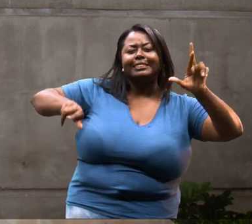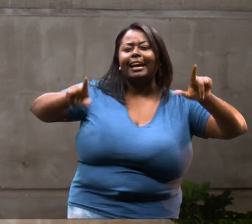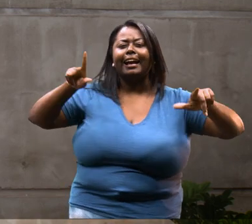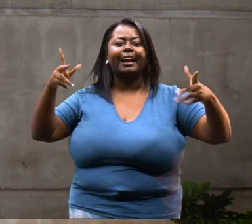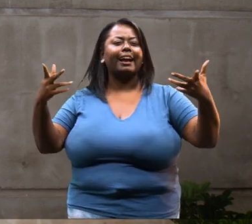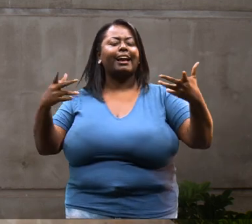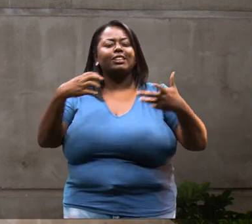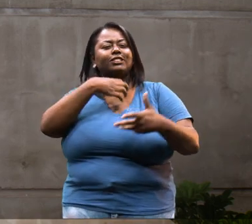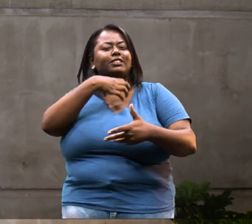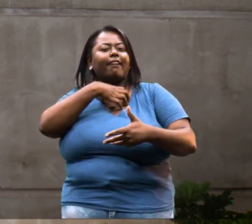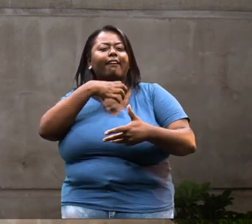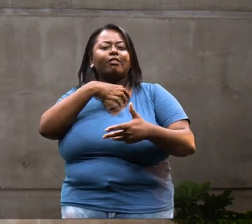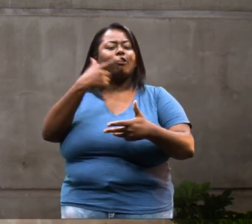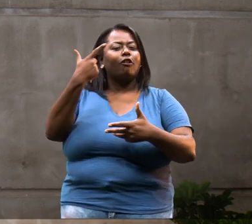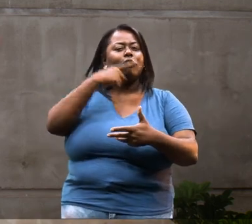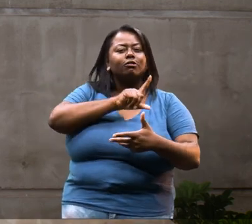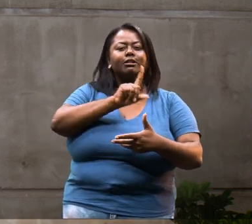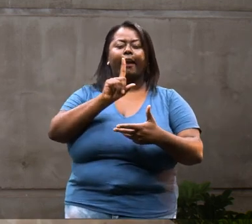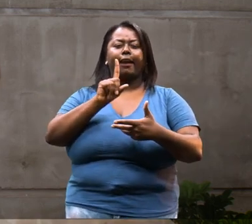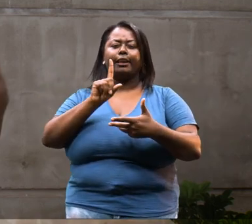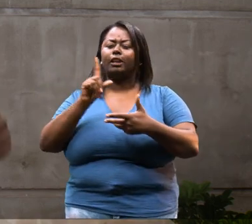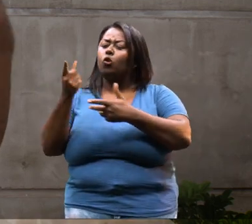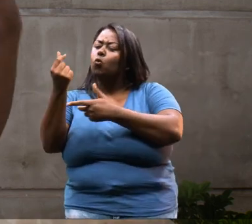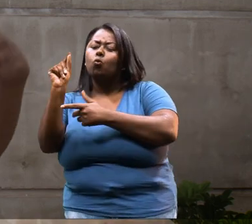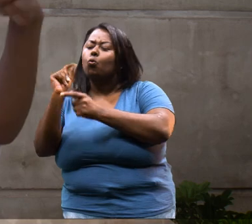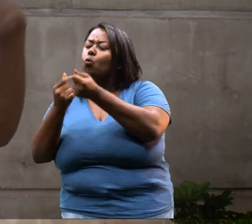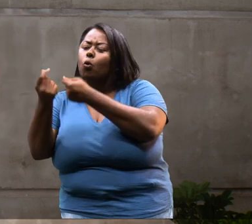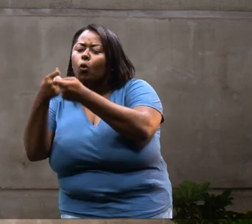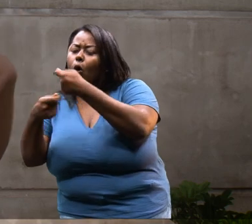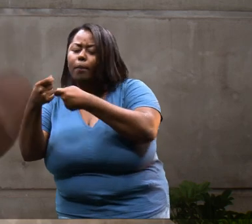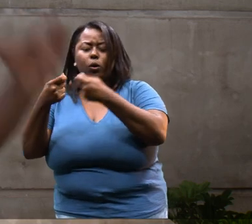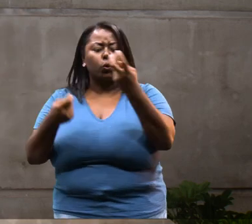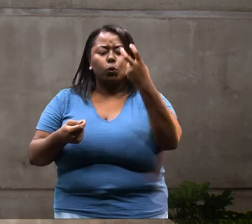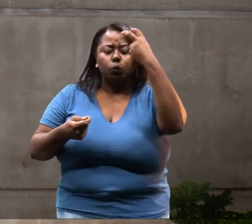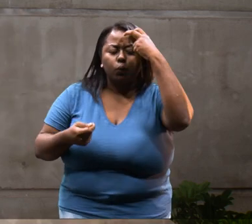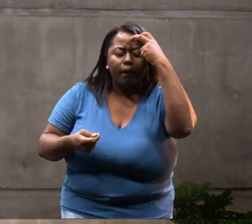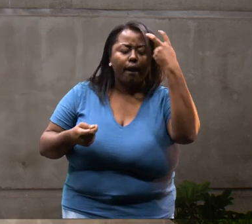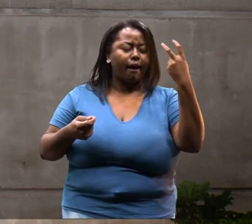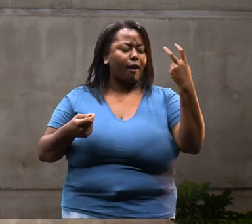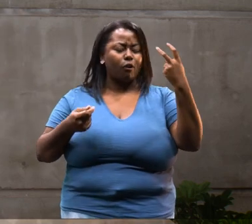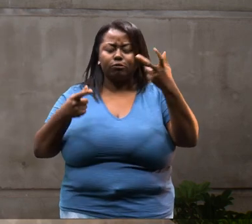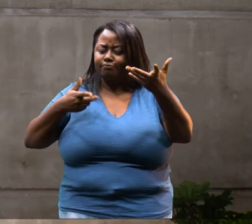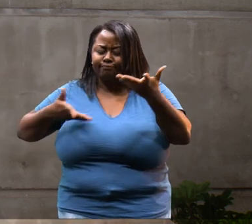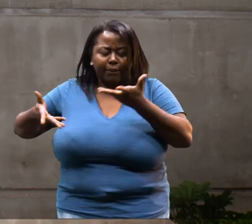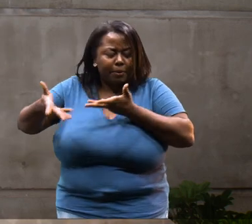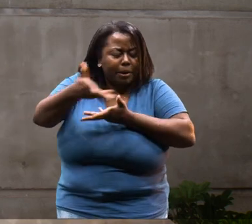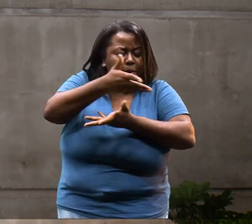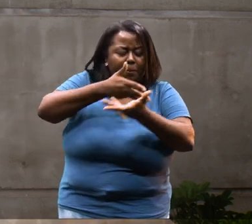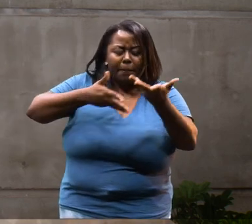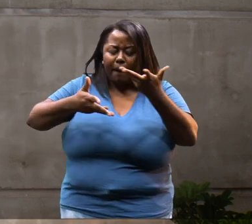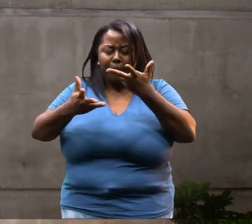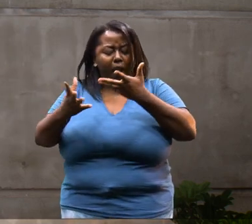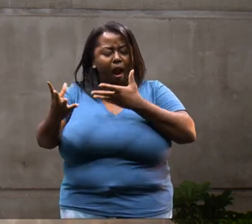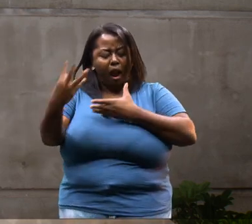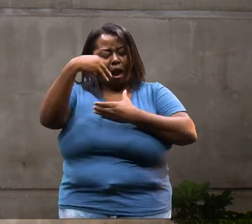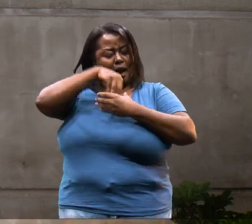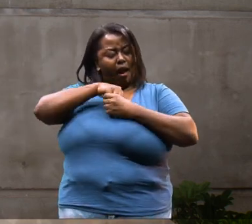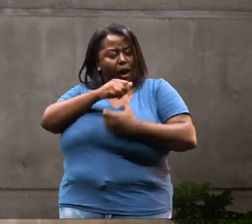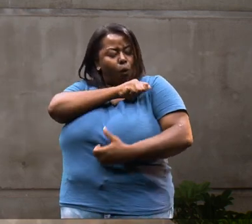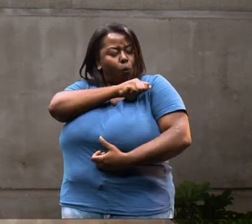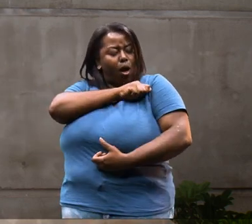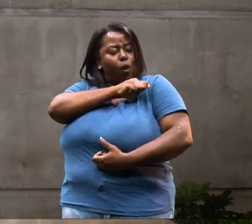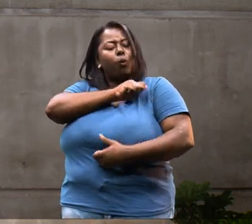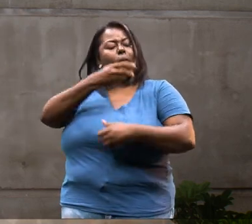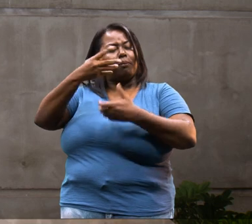diversidade, a forma que a gente consegue associar o que é o econômico, o é o cultural, e passar isso para o